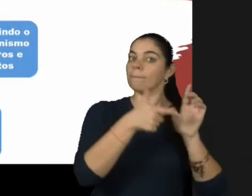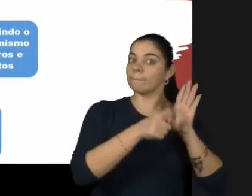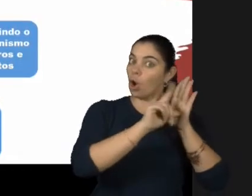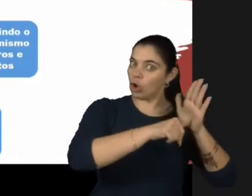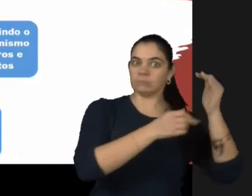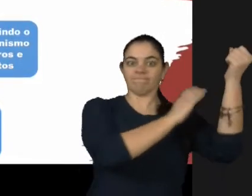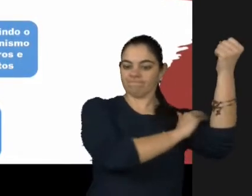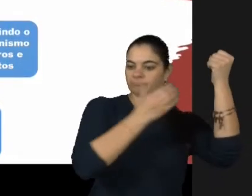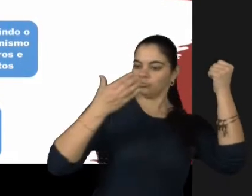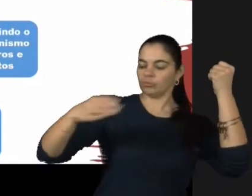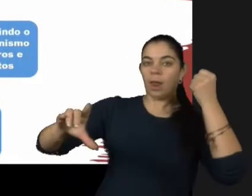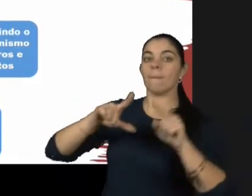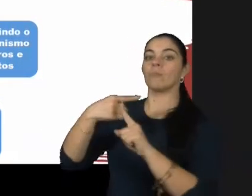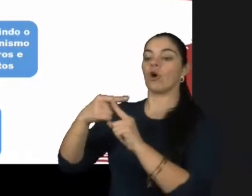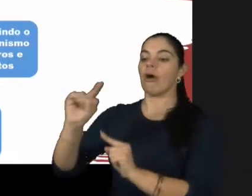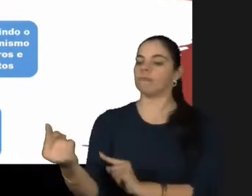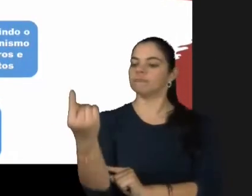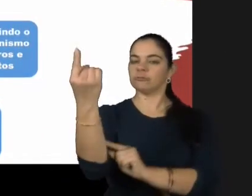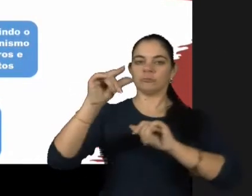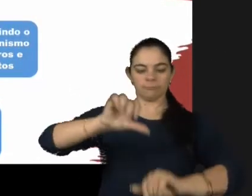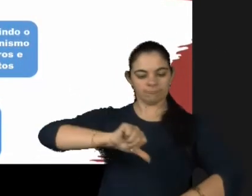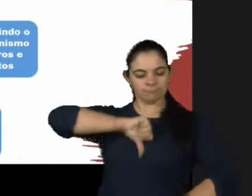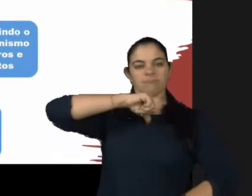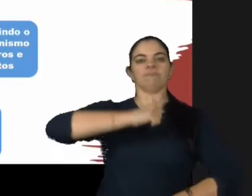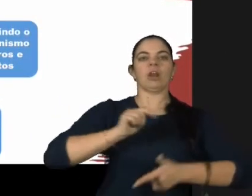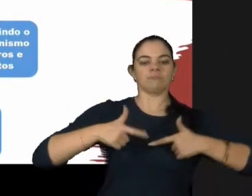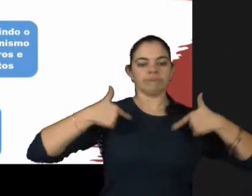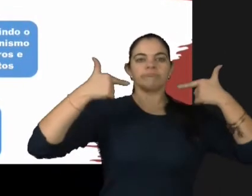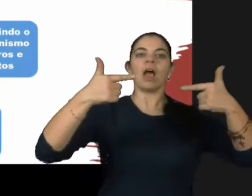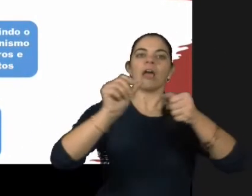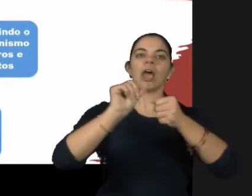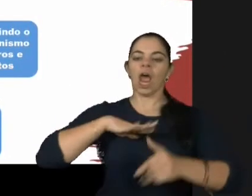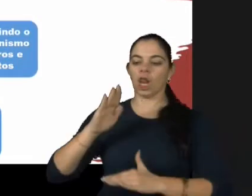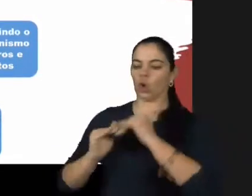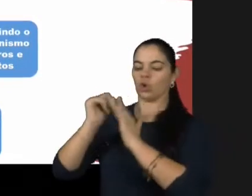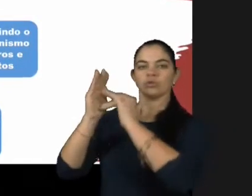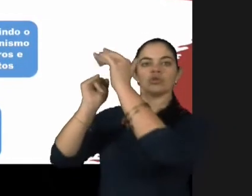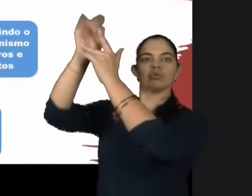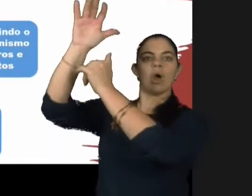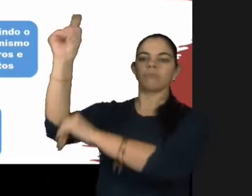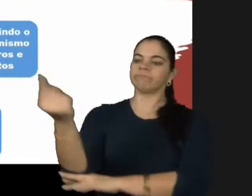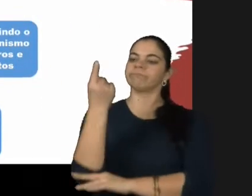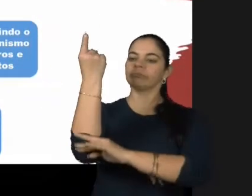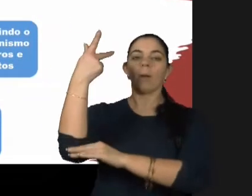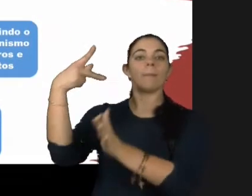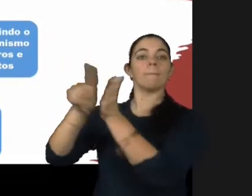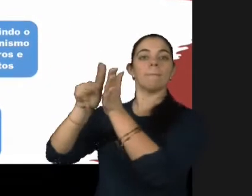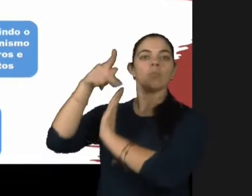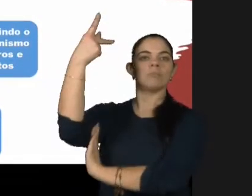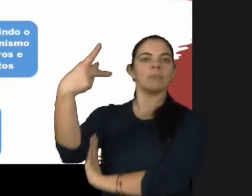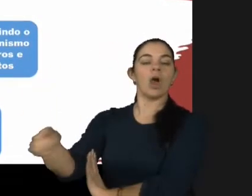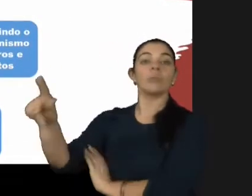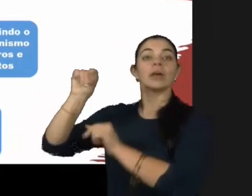construído pela autoconfiança e autoestima e permitindo que eles construam a autonomia e